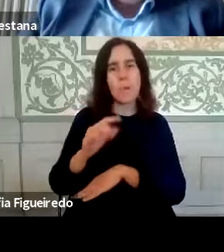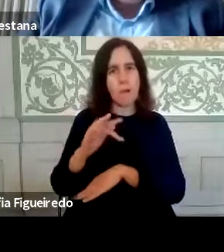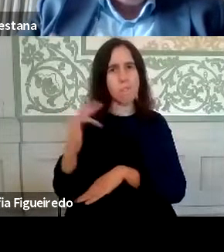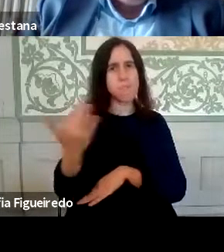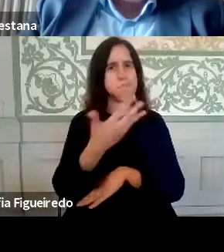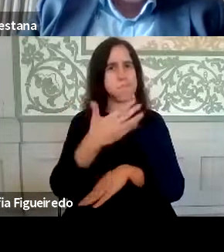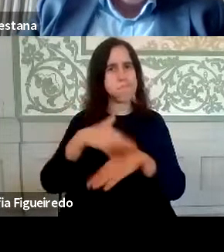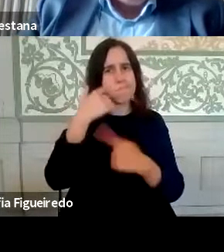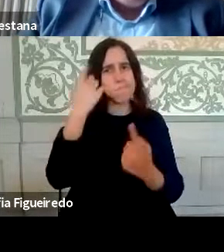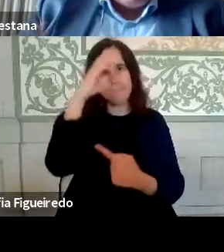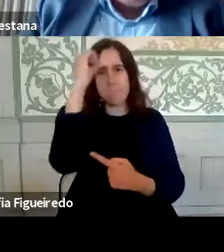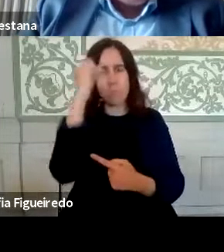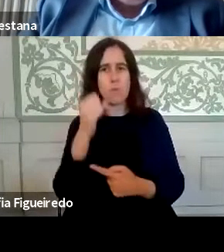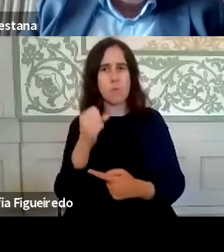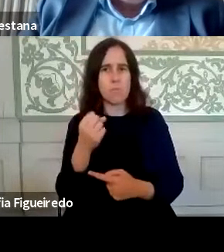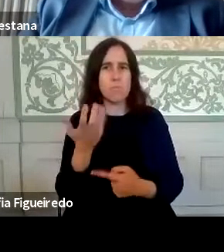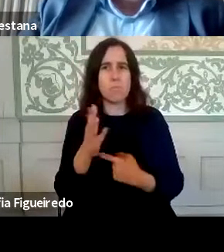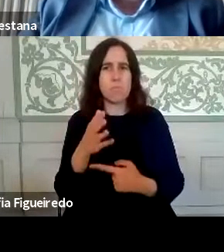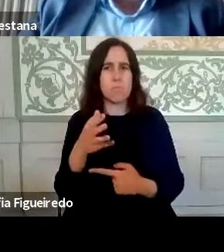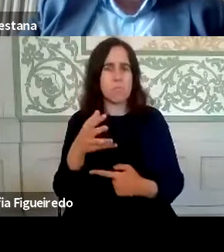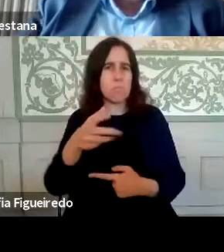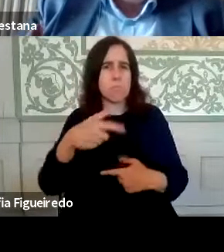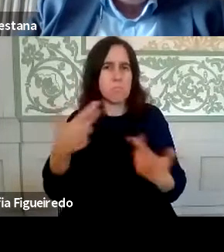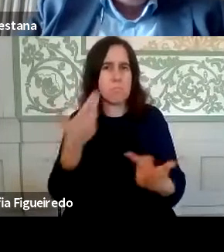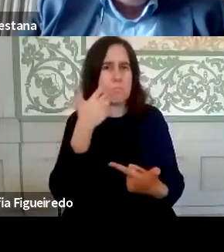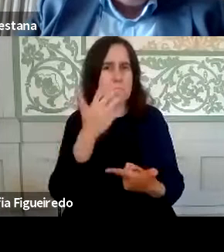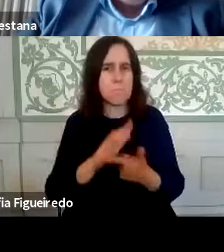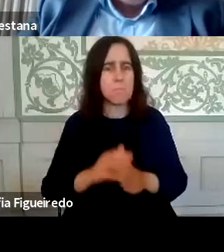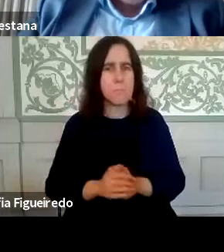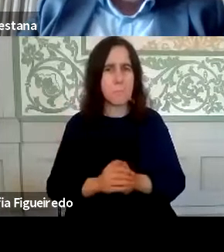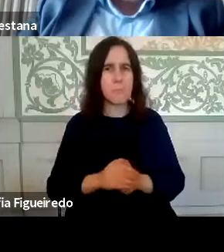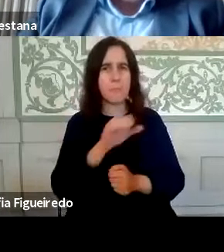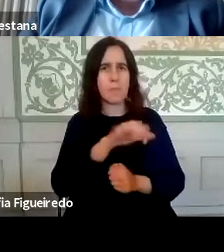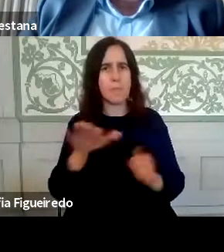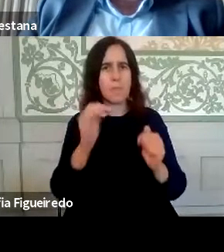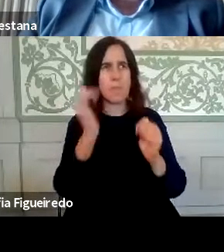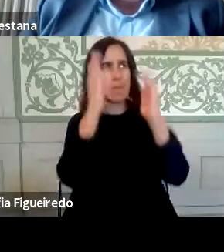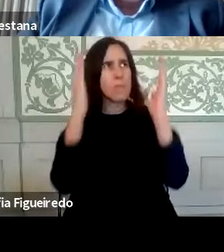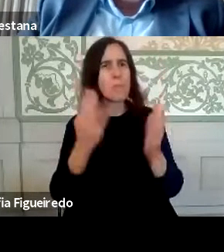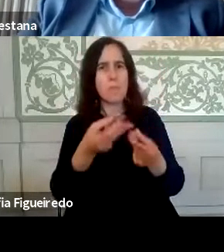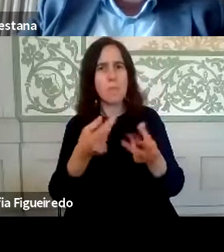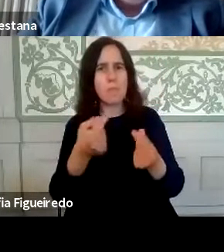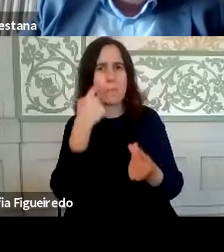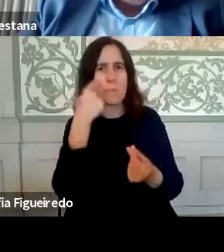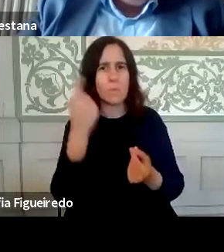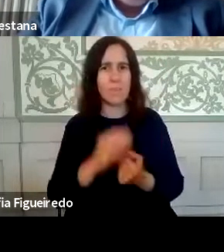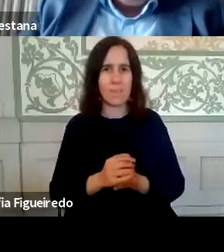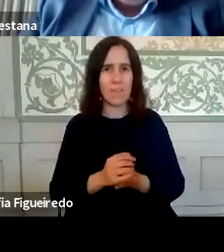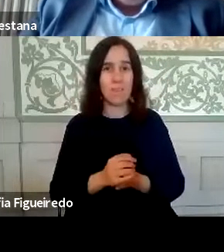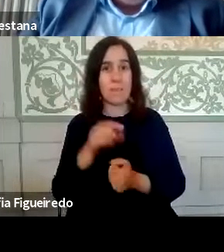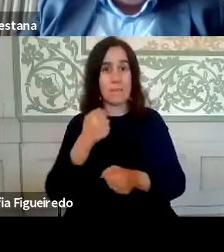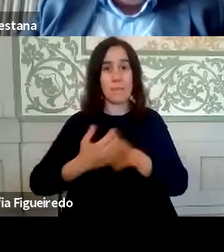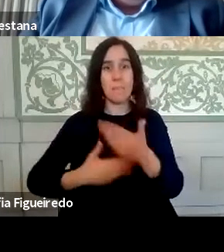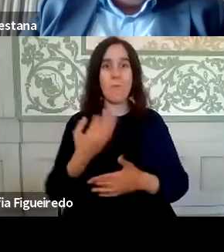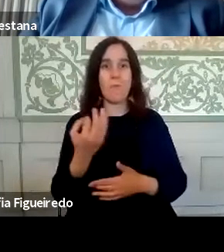administração pública superior a 20 mil, por exemplo, para dar apenas um exemplo, 500 entidades públicas em termos de contabilidade pública. E aquele trabalho que foi